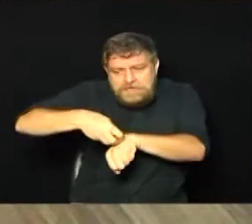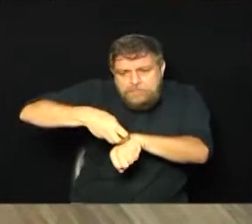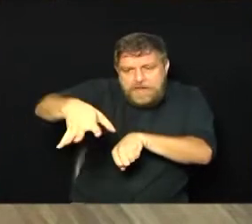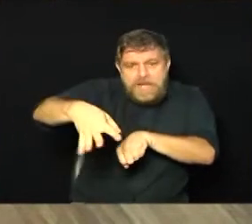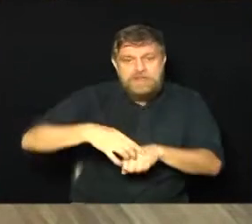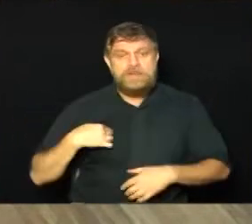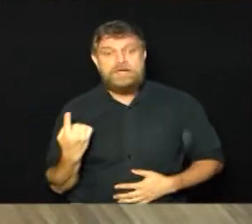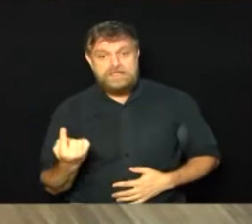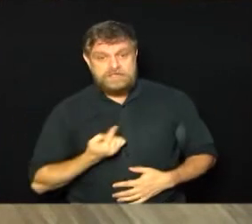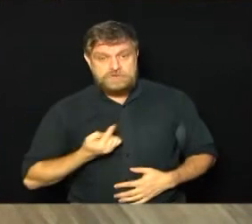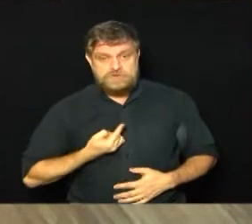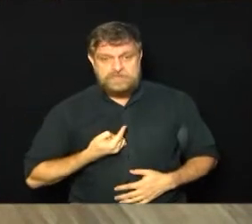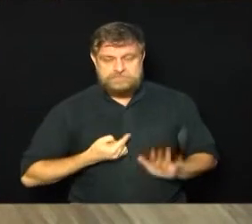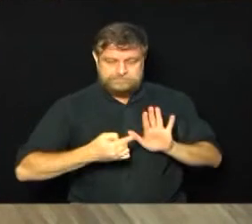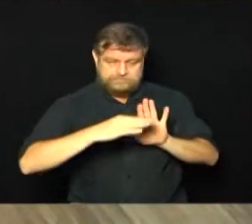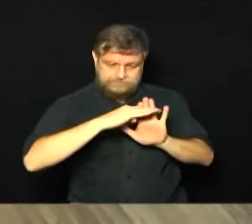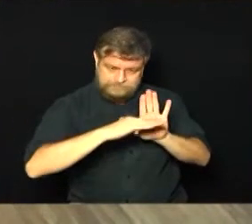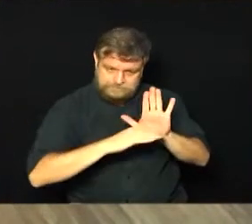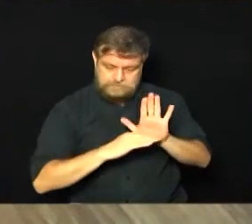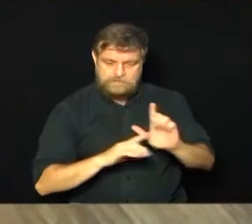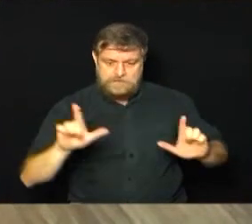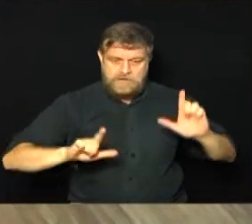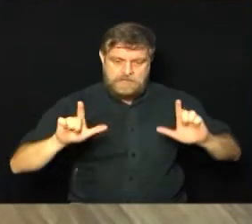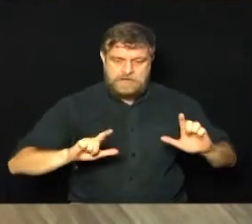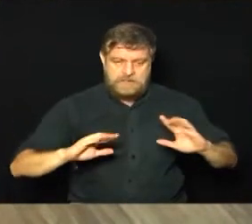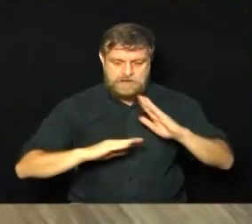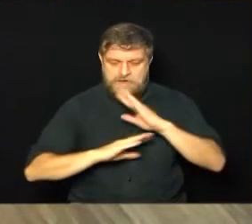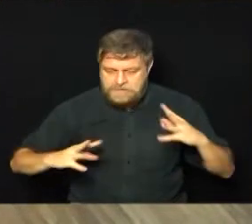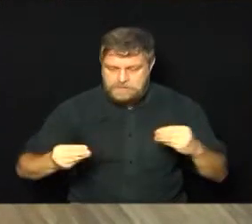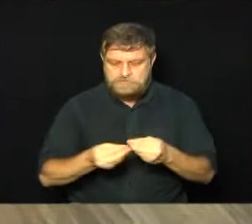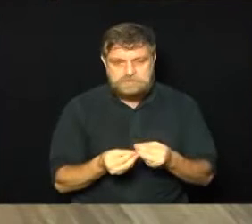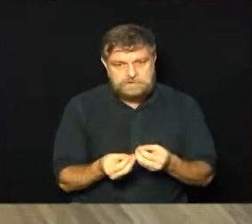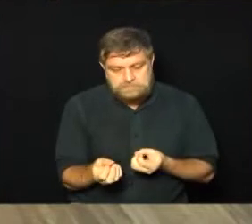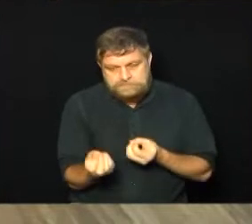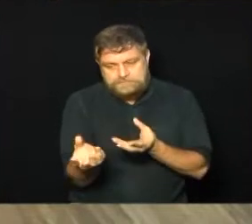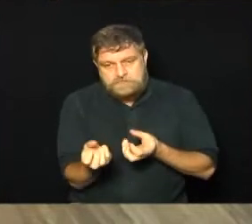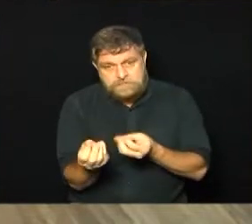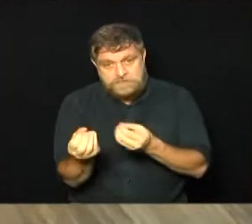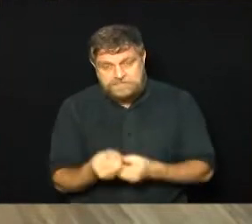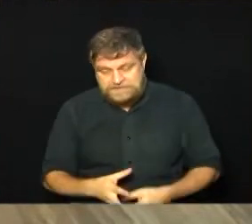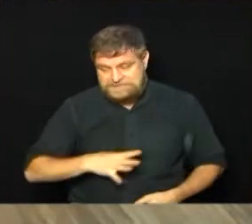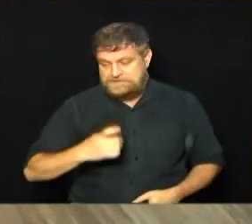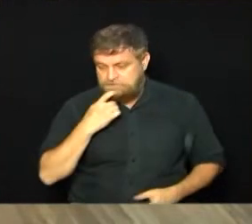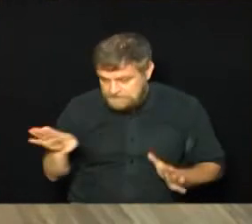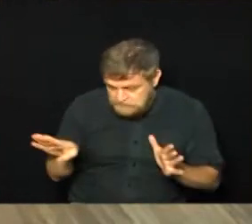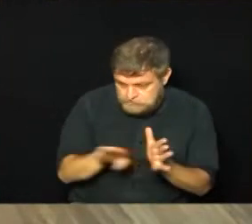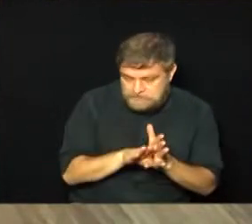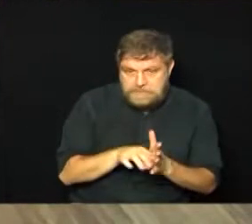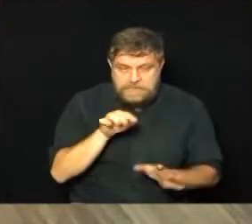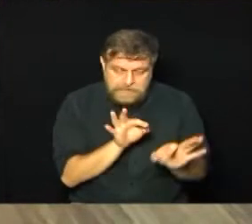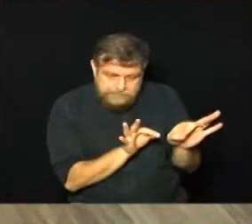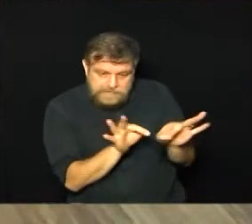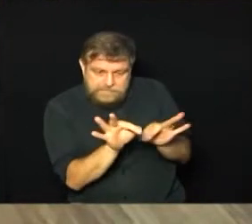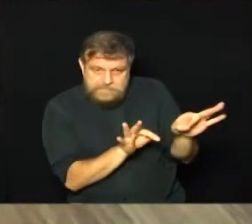E a gente vai atualizando ao longo do nosso Câmara Total assim que as doses chegarem em Campinas, a organização for